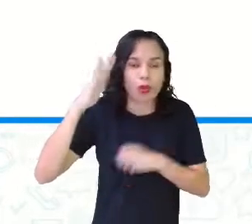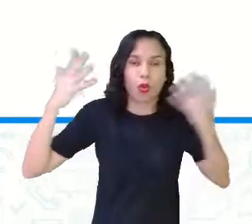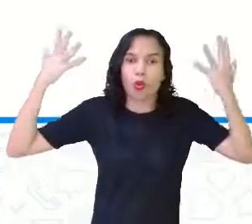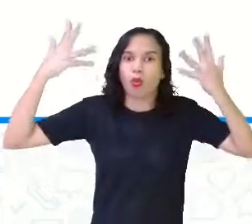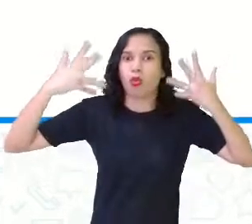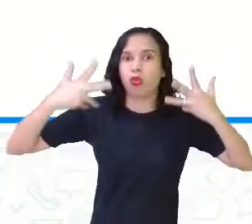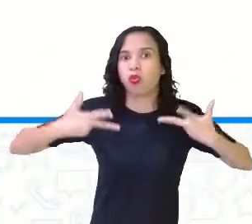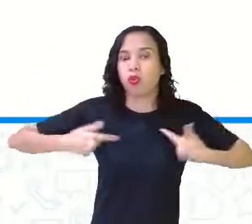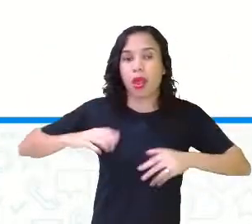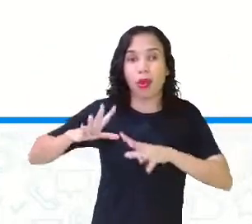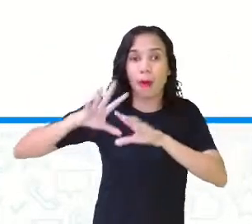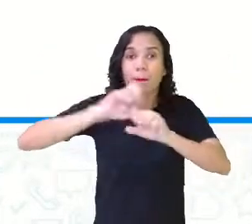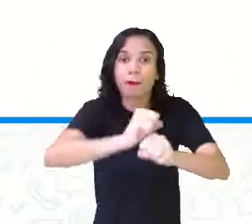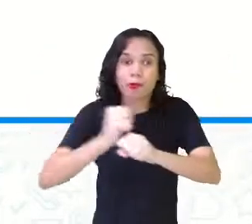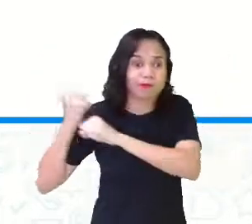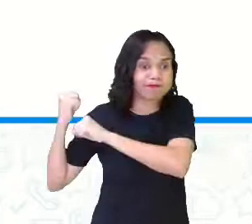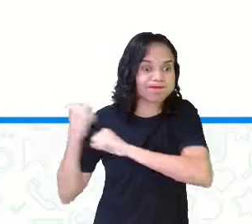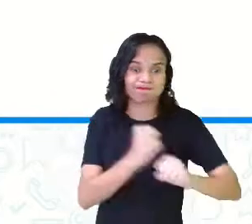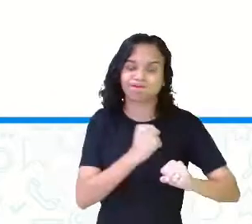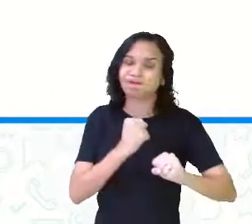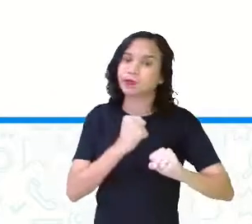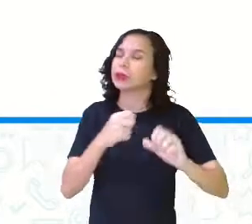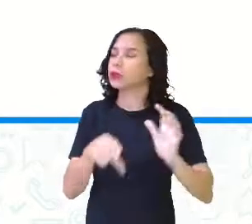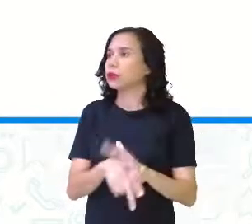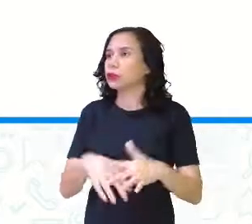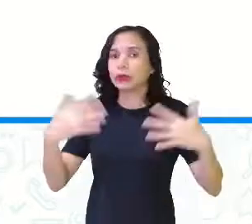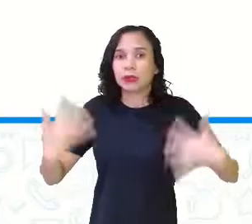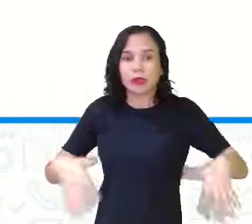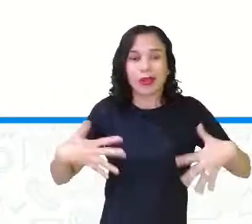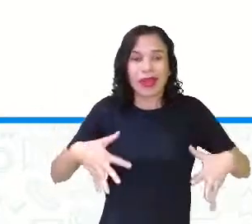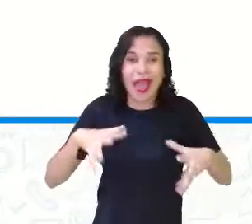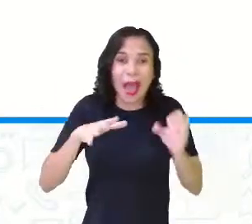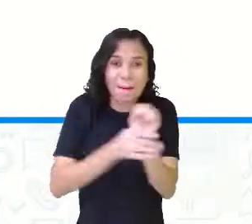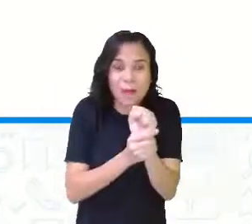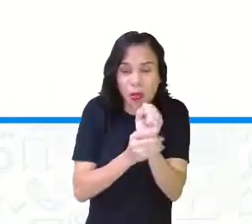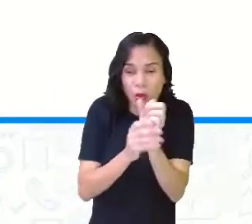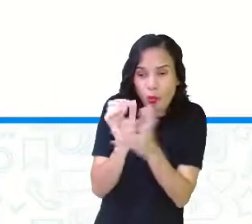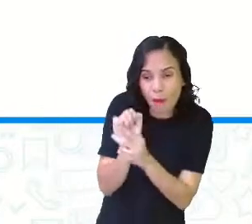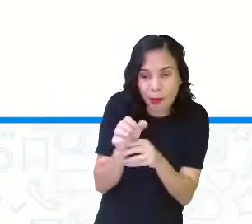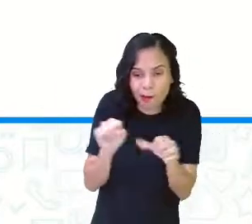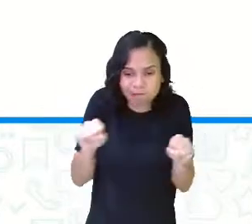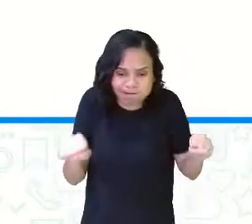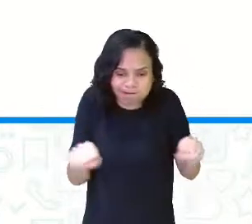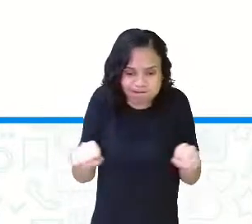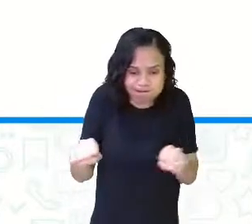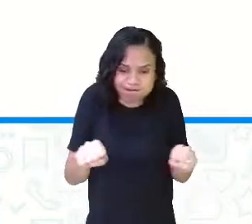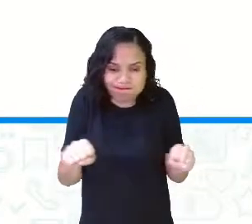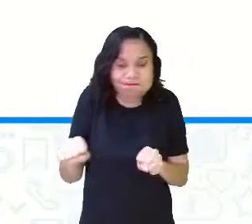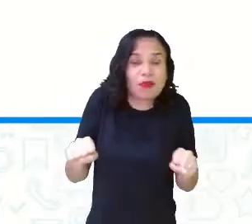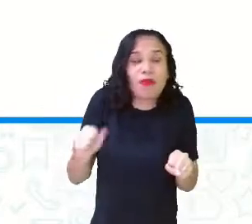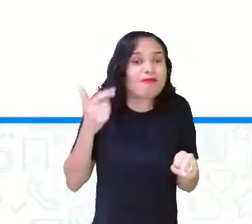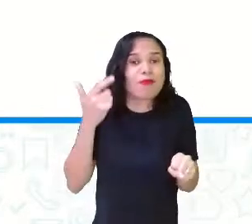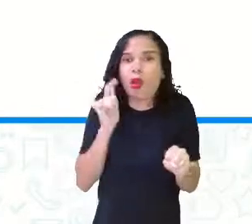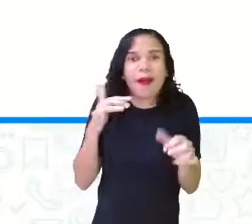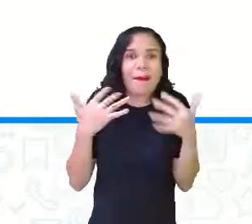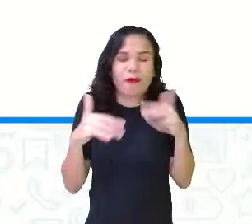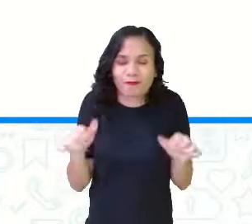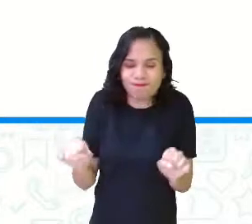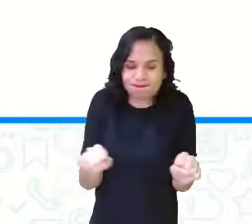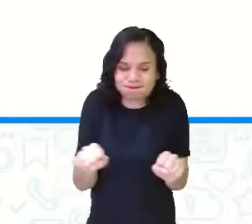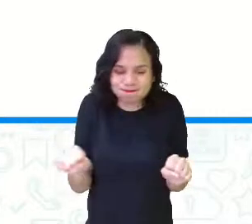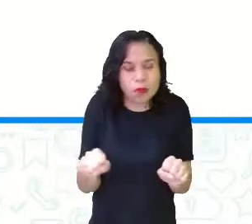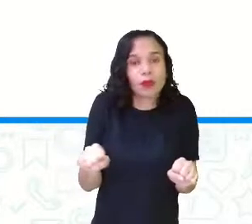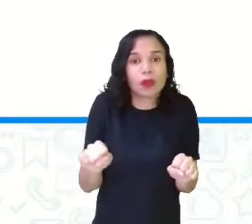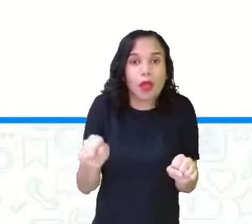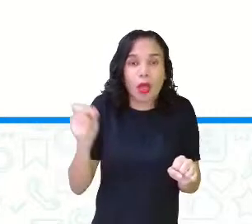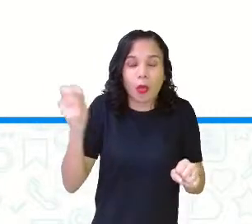caiu numa armadilha colocada por caçadores. Preso ao chão, amarrado por fortes cordas, sequer podia mexer